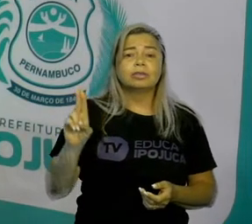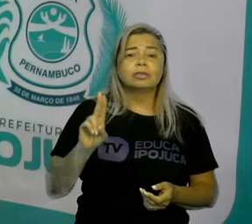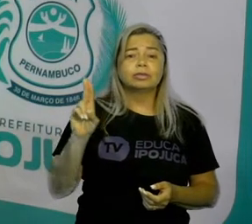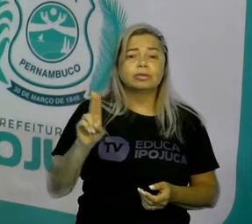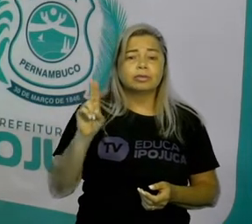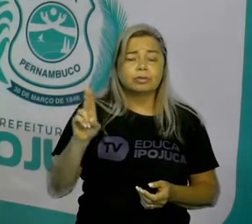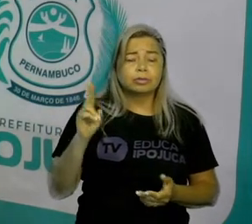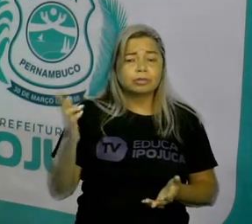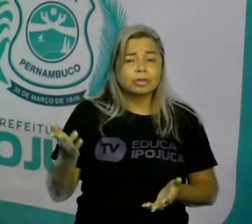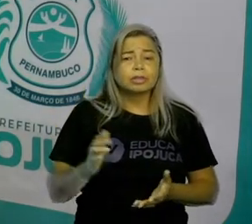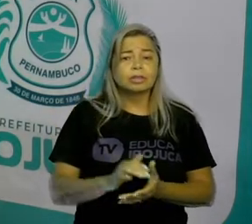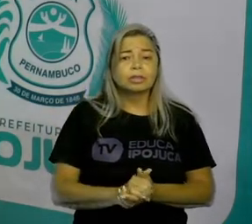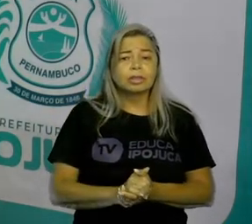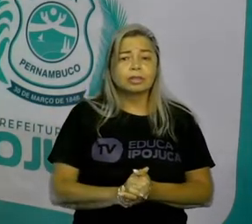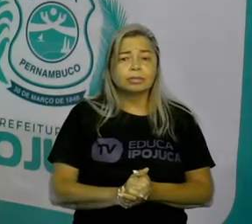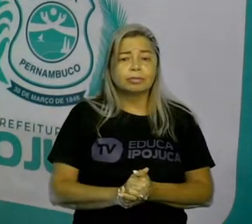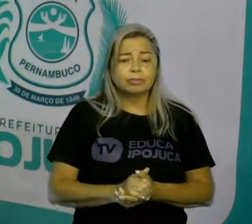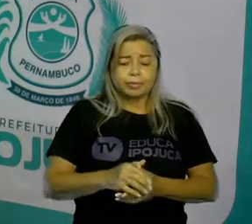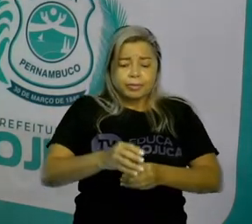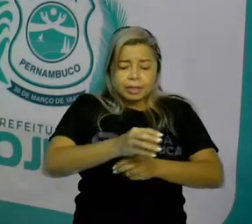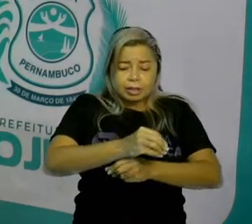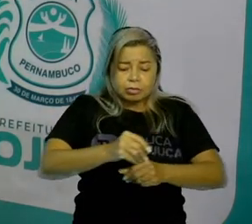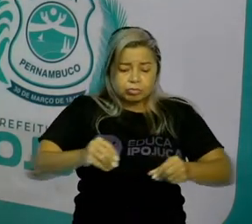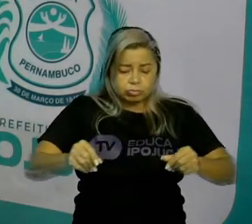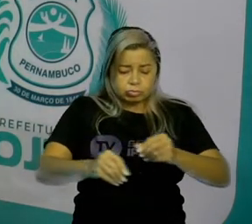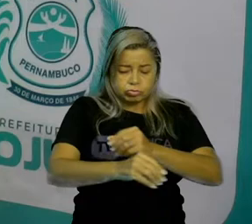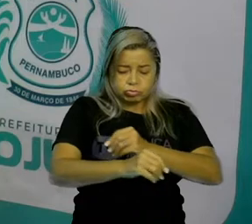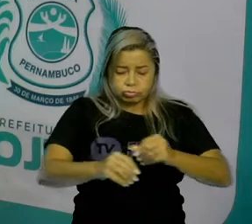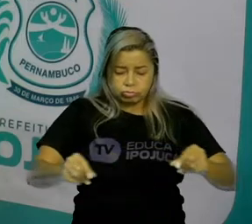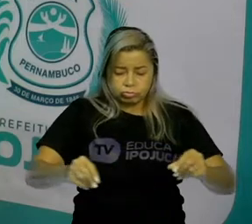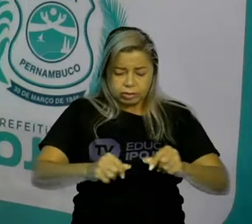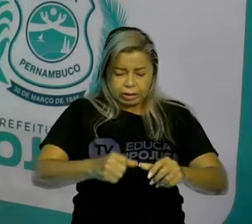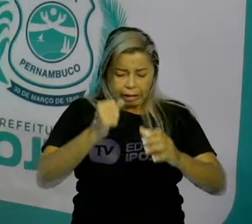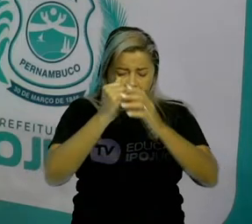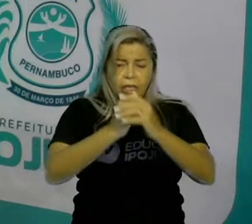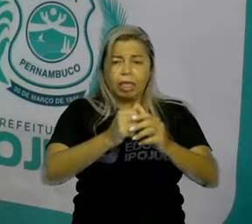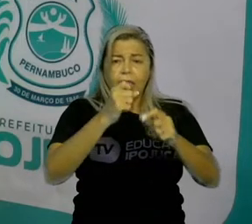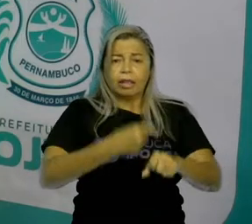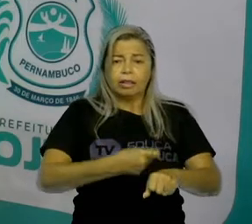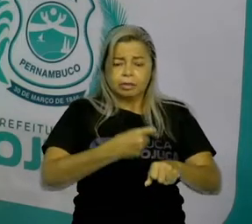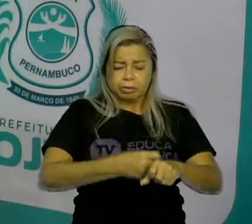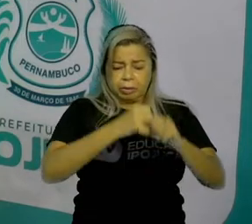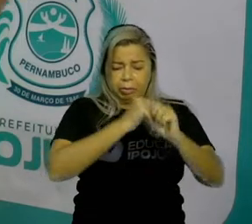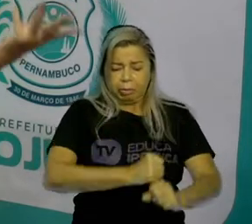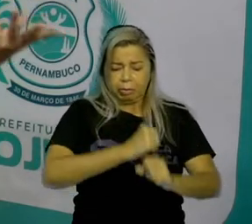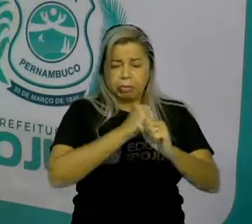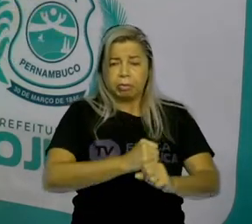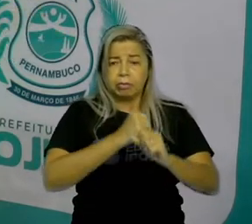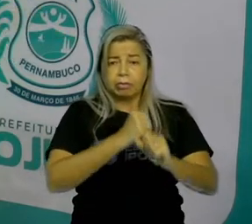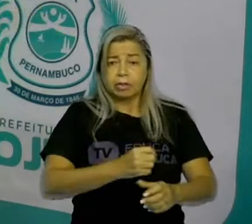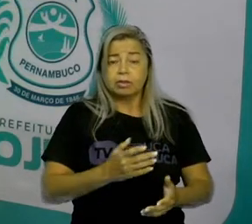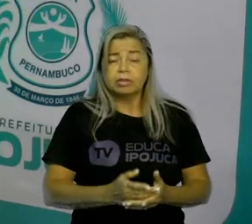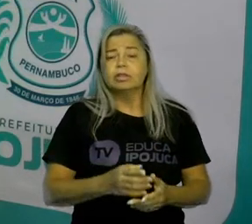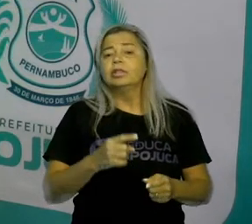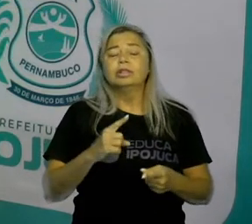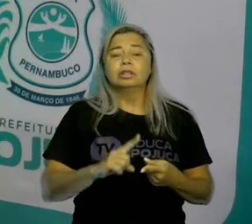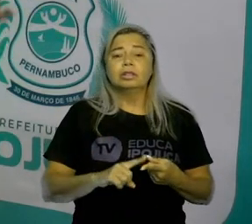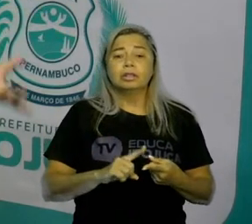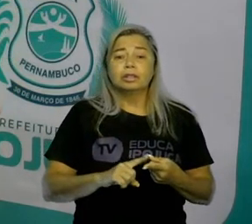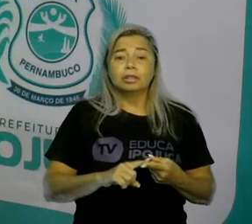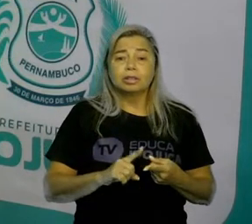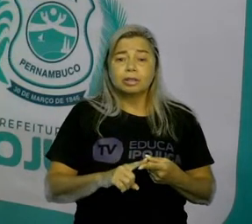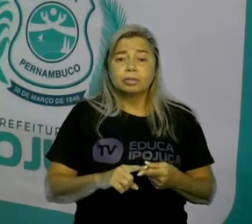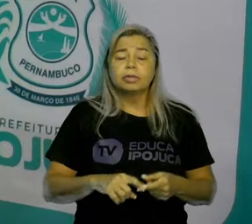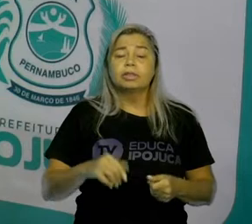terras mais duras, como para pegar outros tipos de animais. Eles começaram a produzir as suas